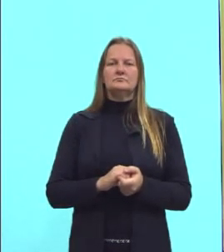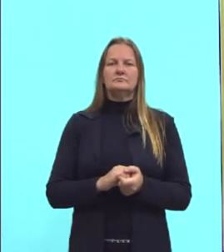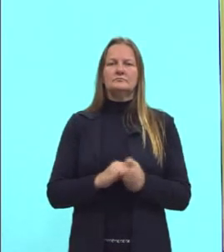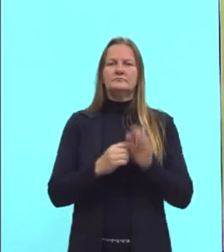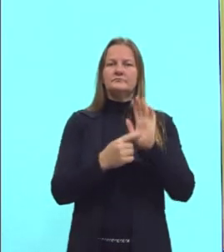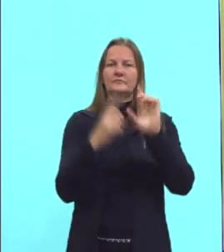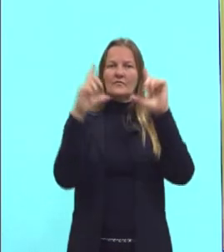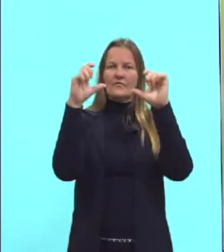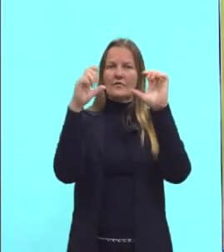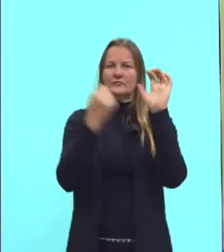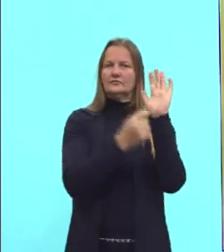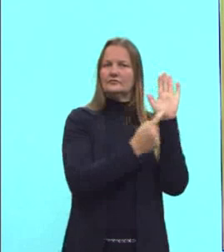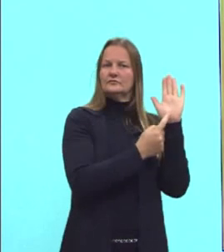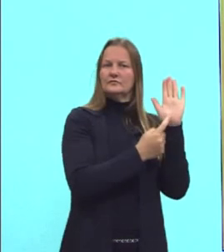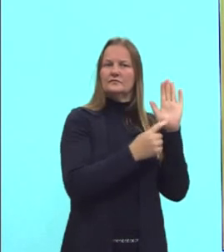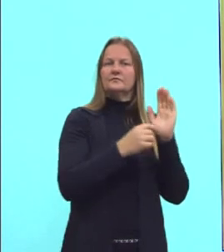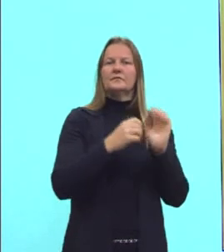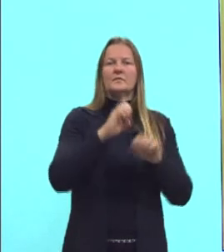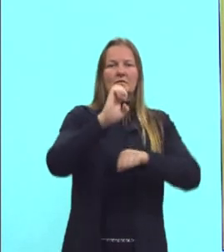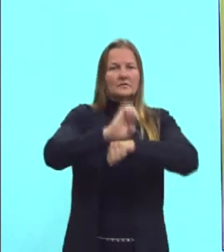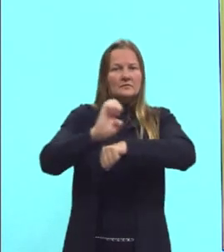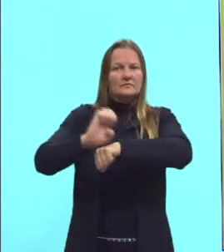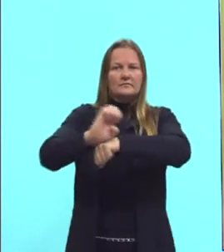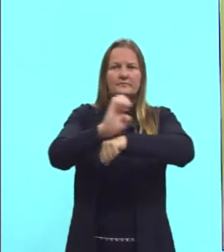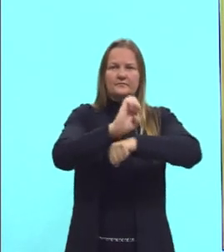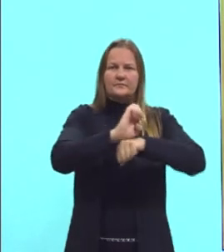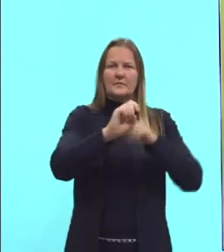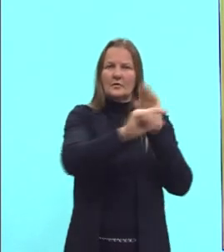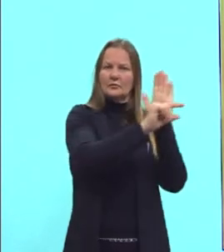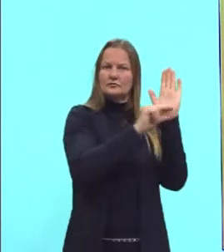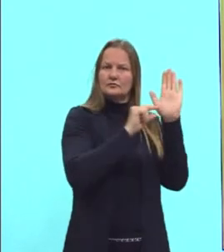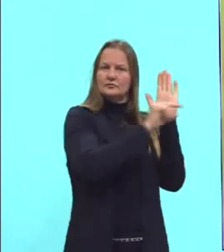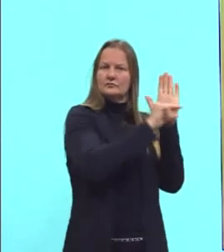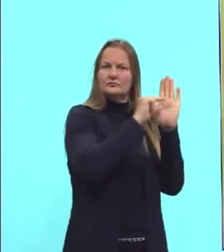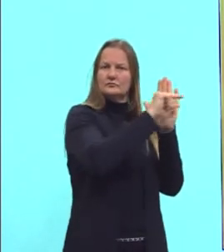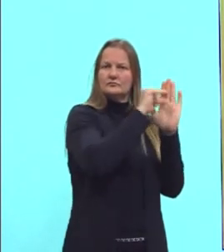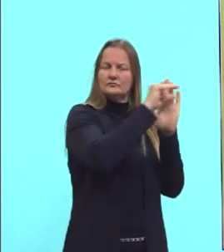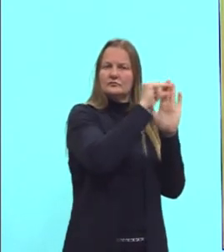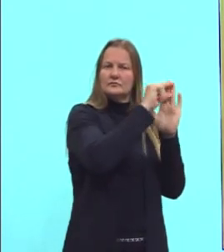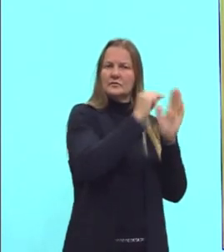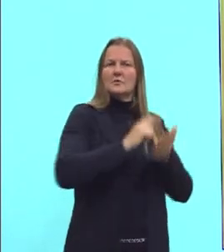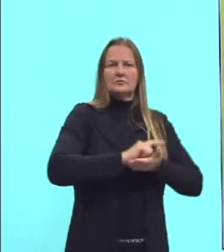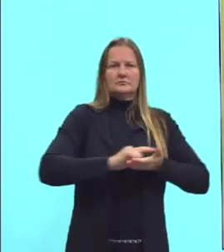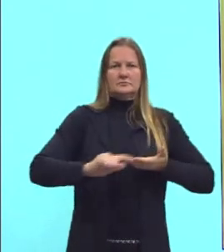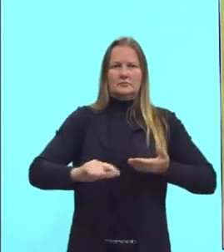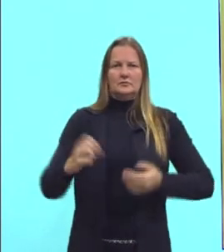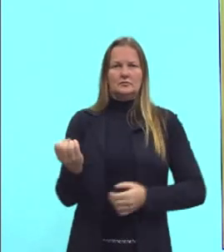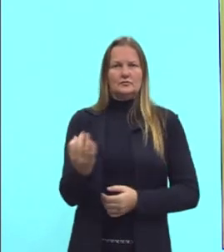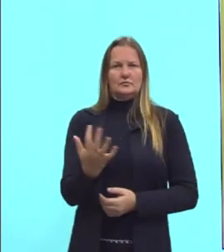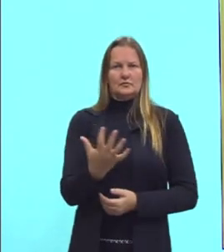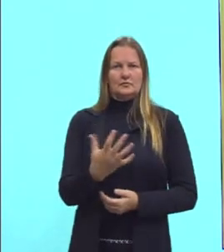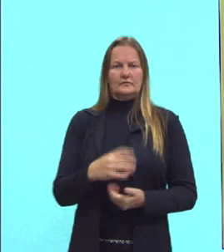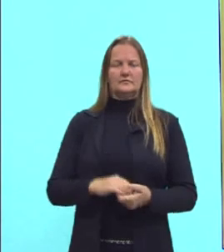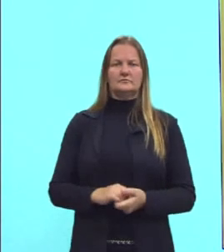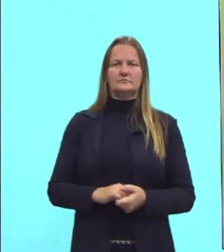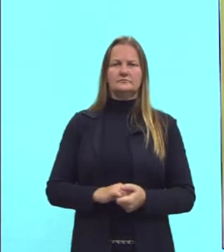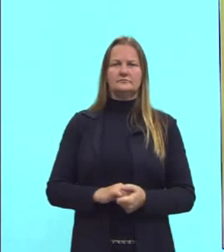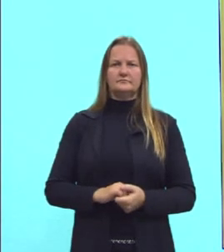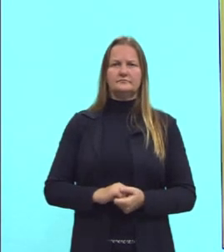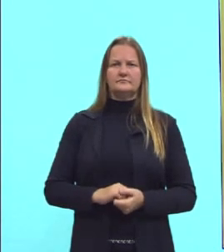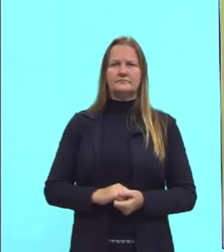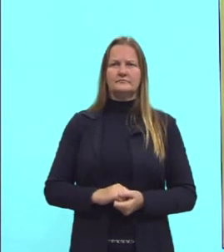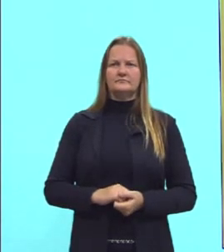aonde seriam os estados, aquela coisa toda, tá? Mais limpo, vamos dizer assim, mais clean, mais bonitinho, tá?